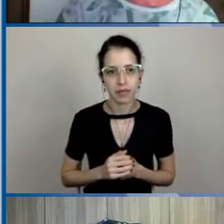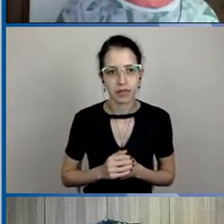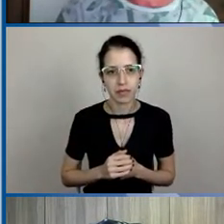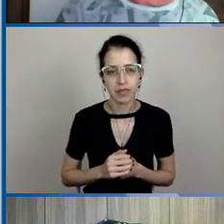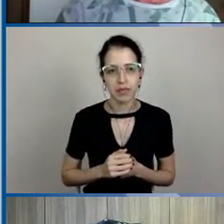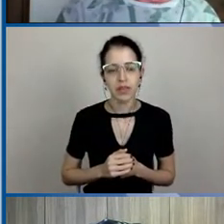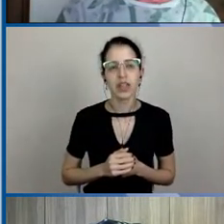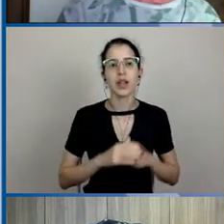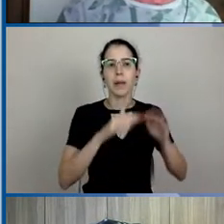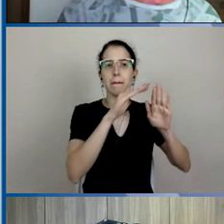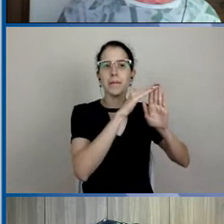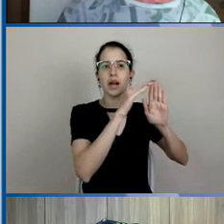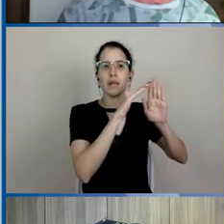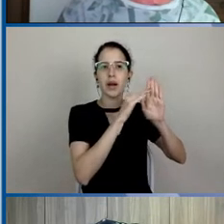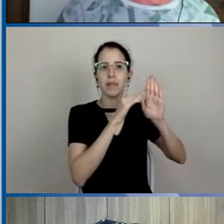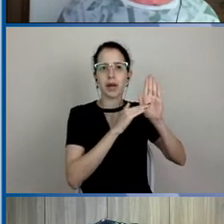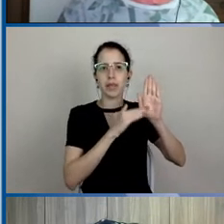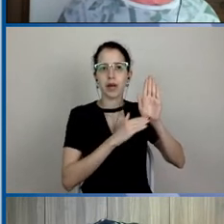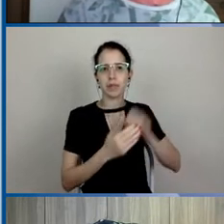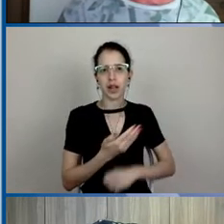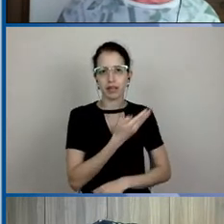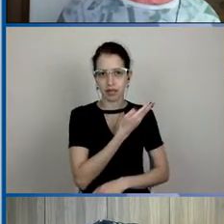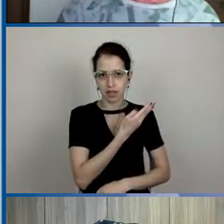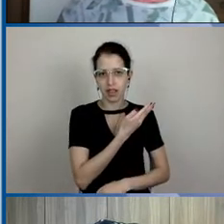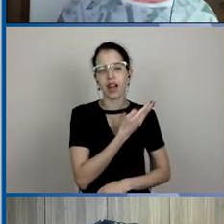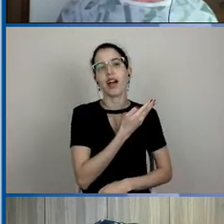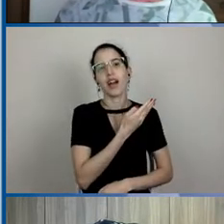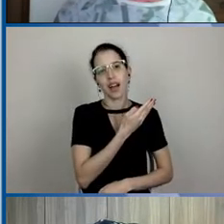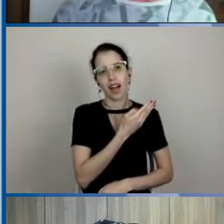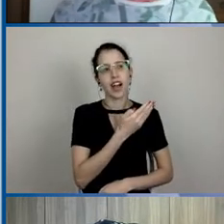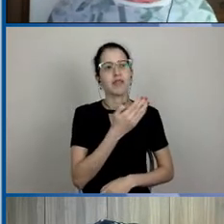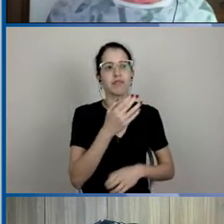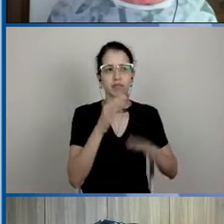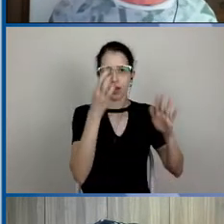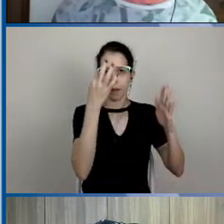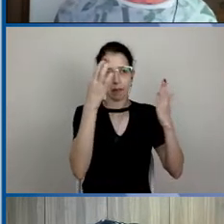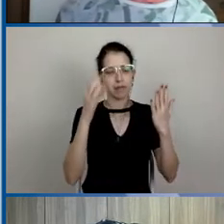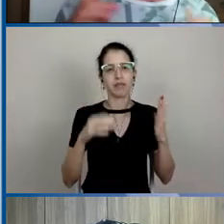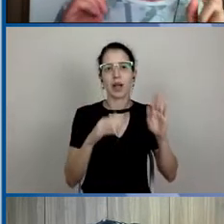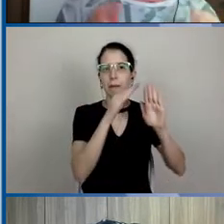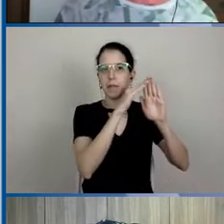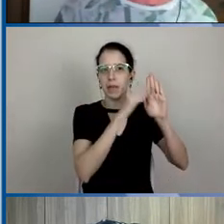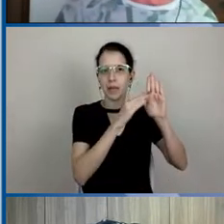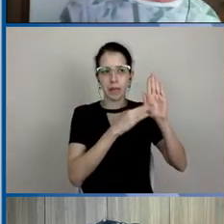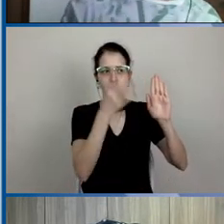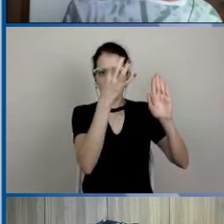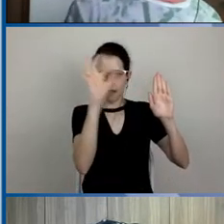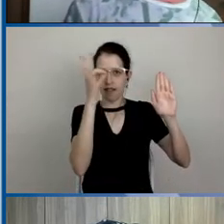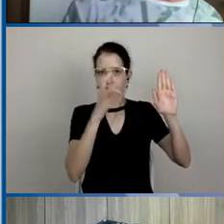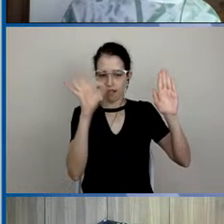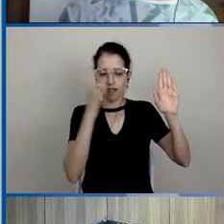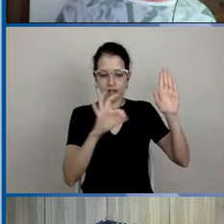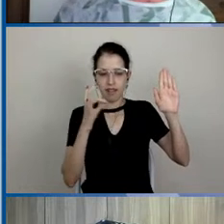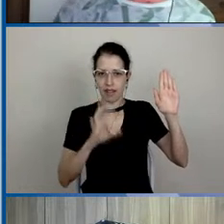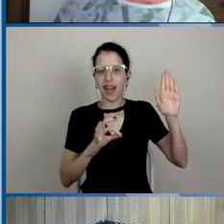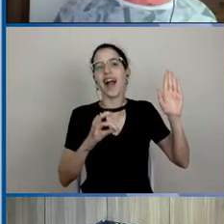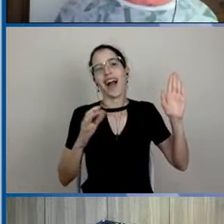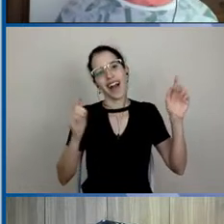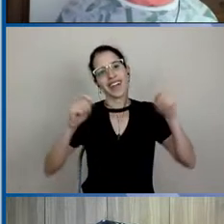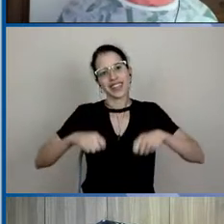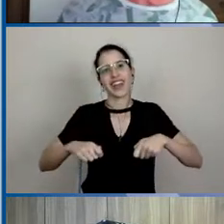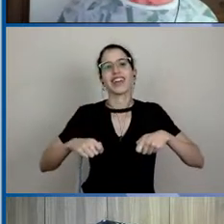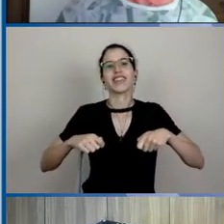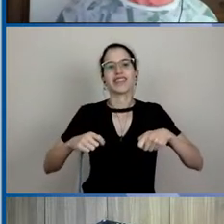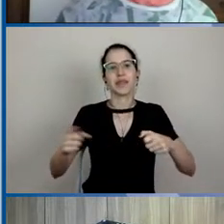aqui funcionando, aí nós vamos começar a flexibilizar racional e progressivamente as atividades não essenciais em busca do retorno à